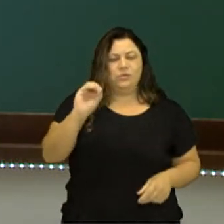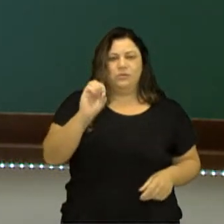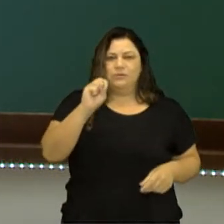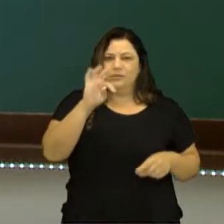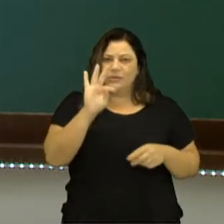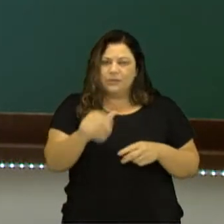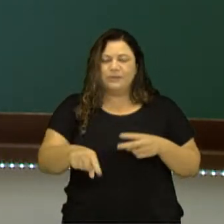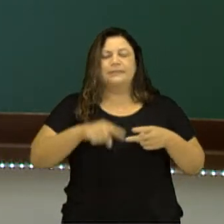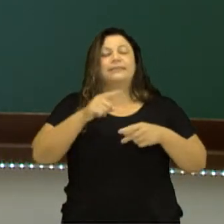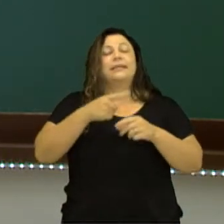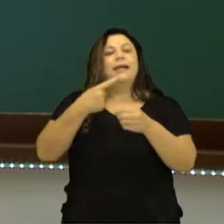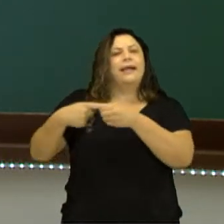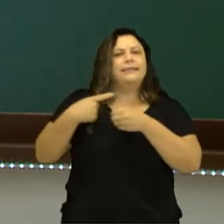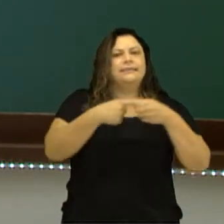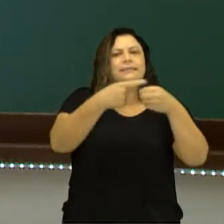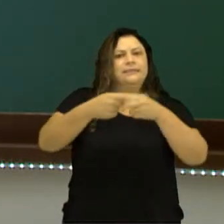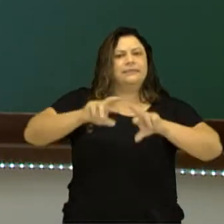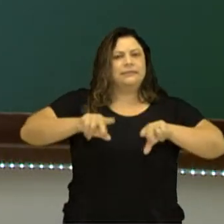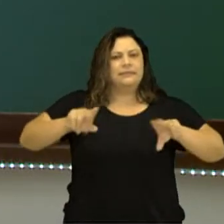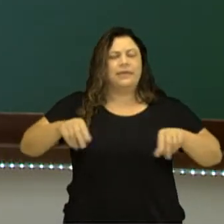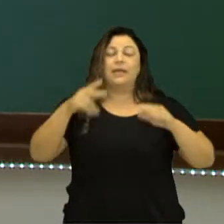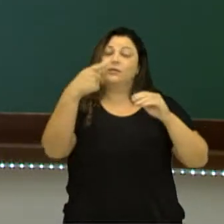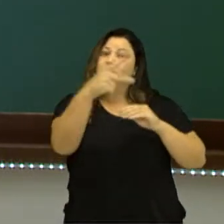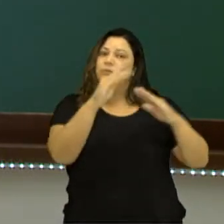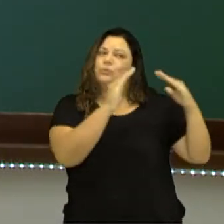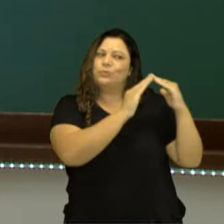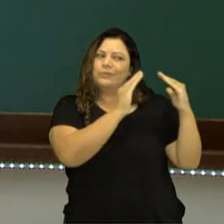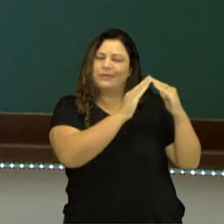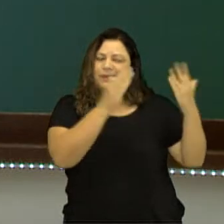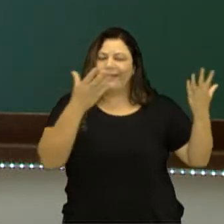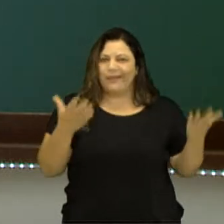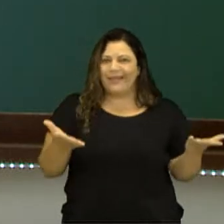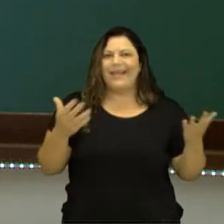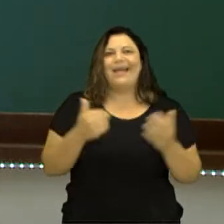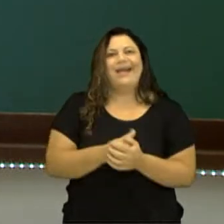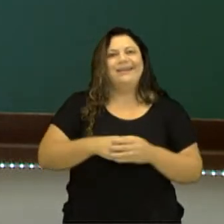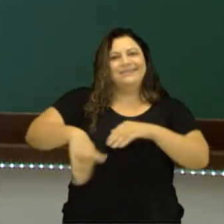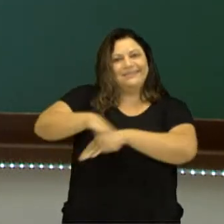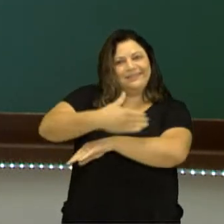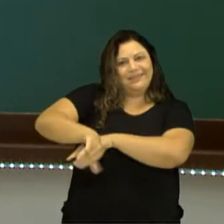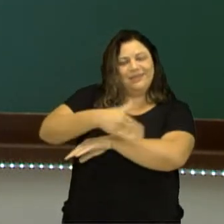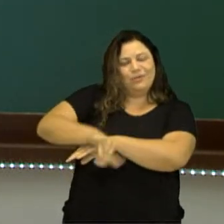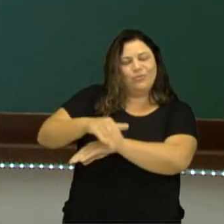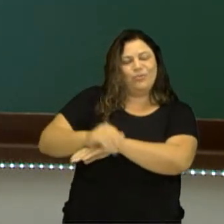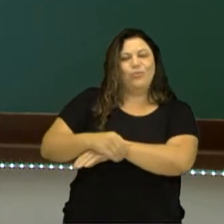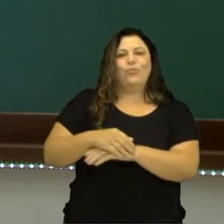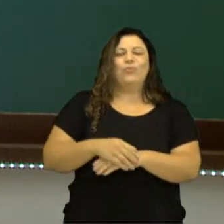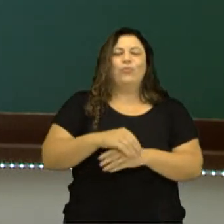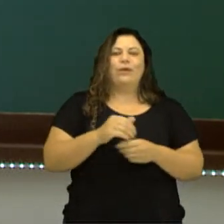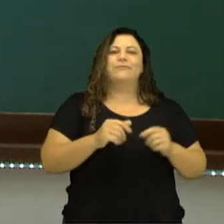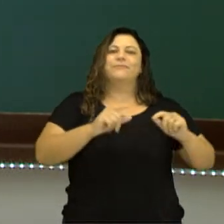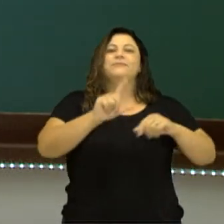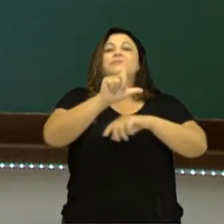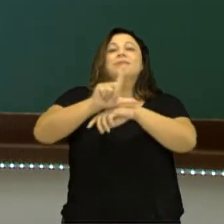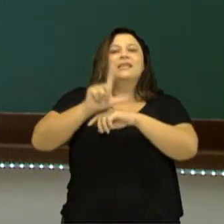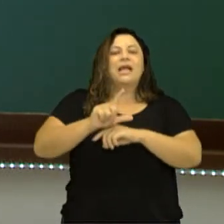As cidades, a sua casa, a rua, a farmácia, estão construídas